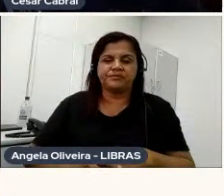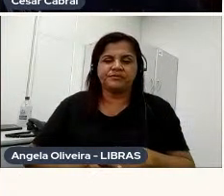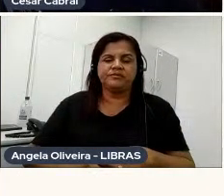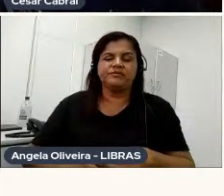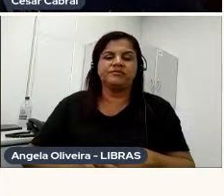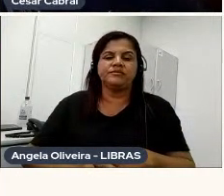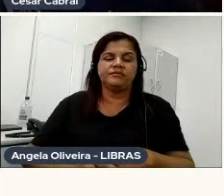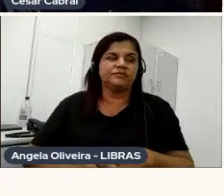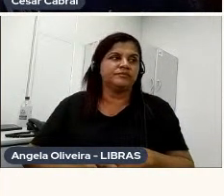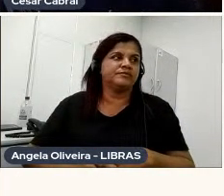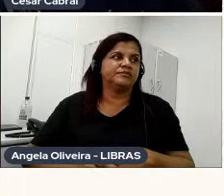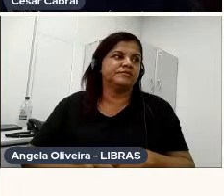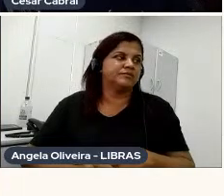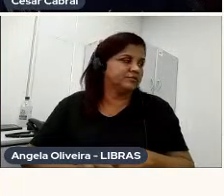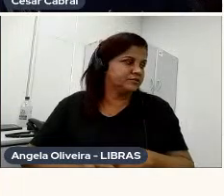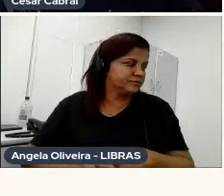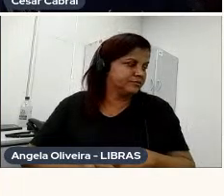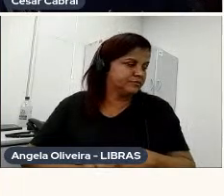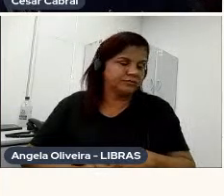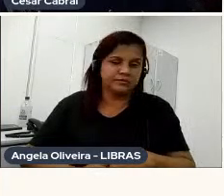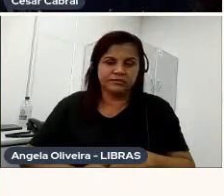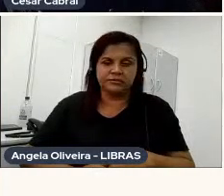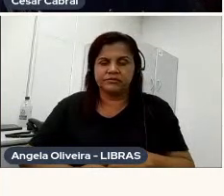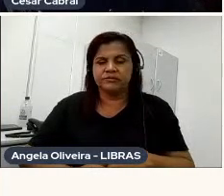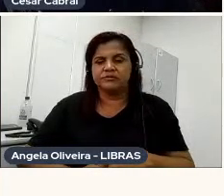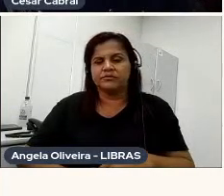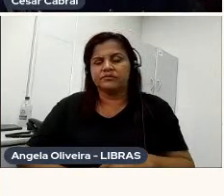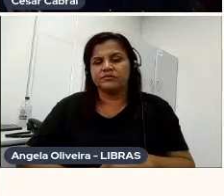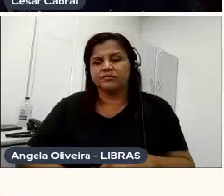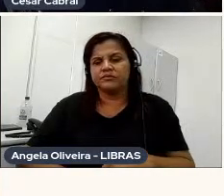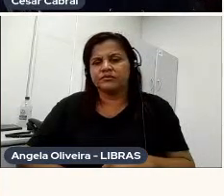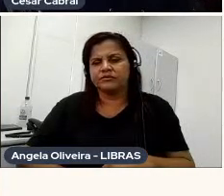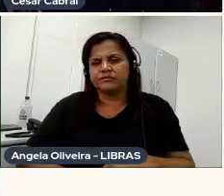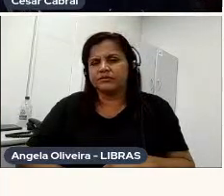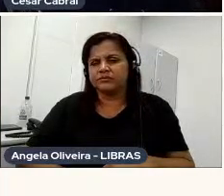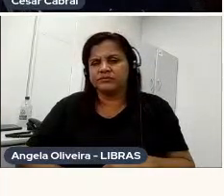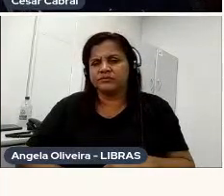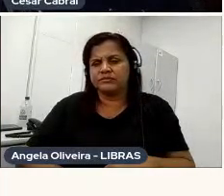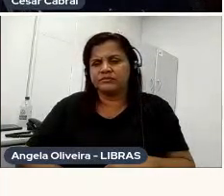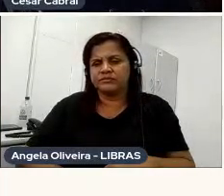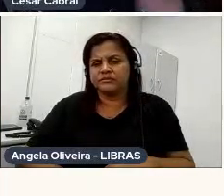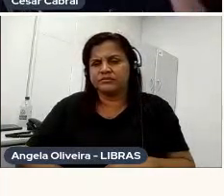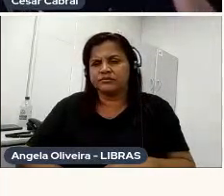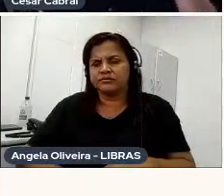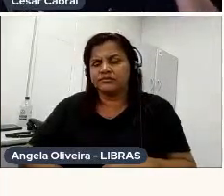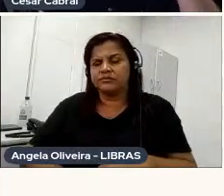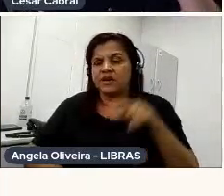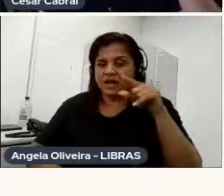esse é um trailer